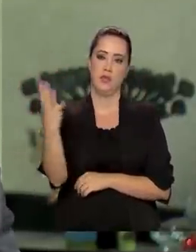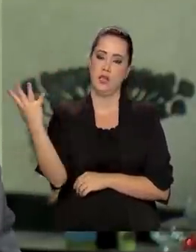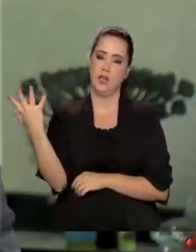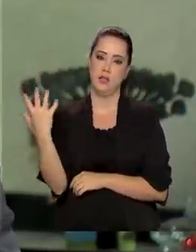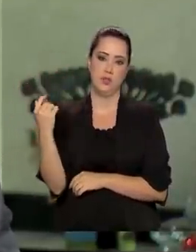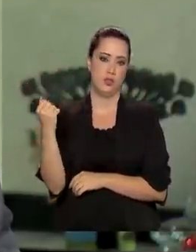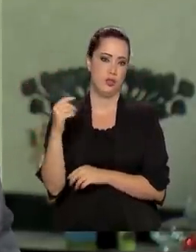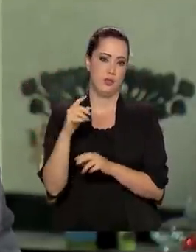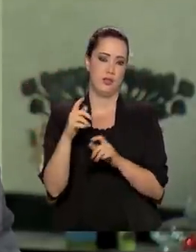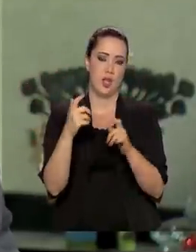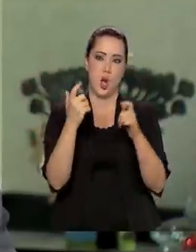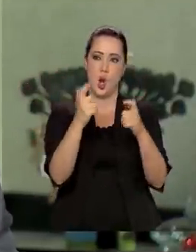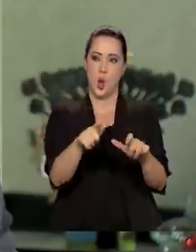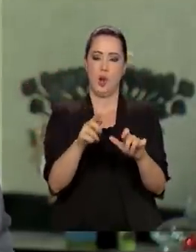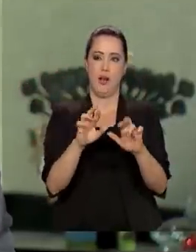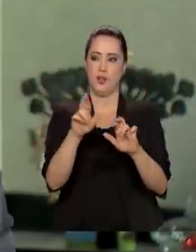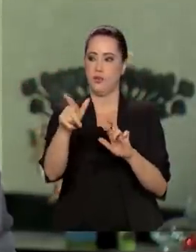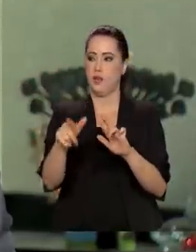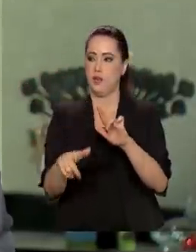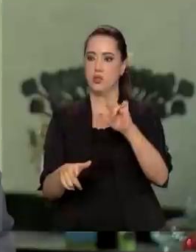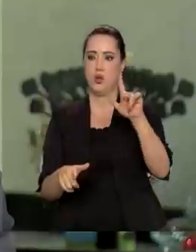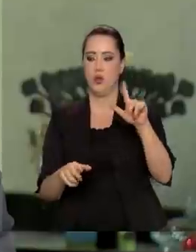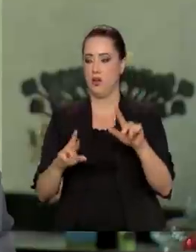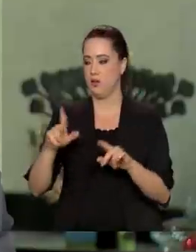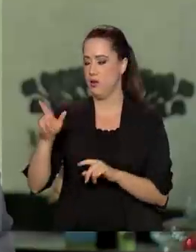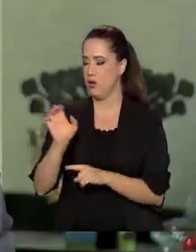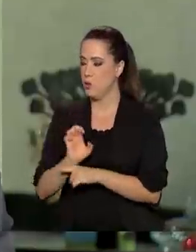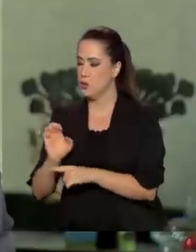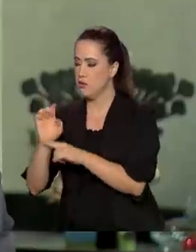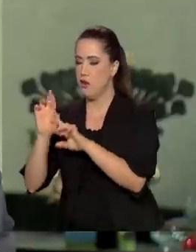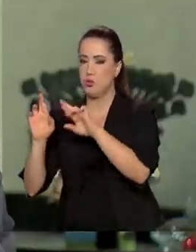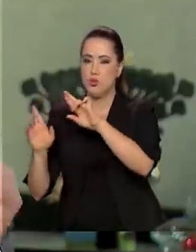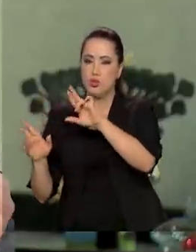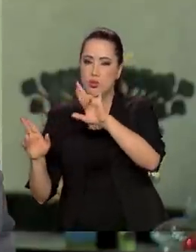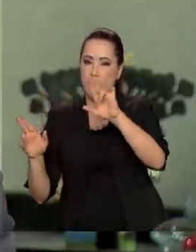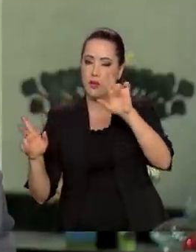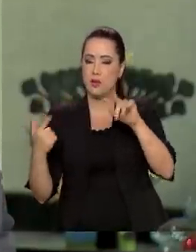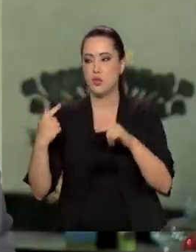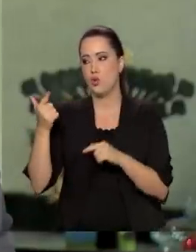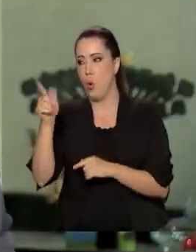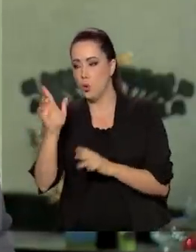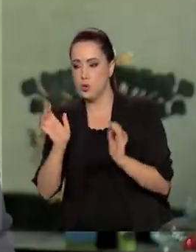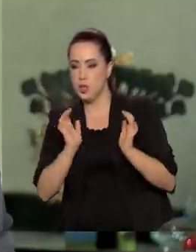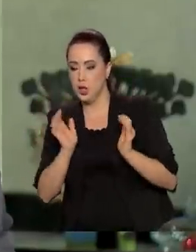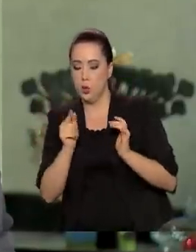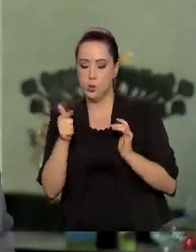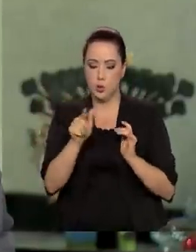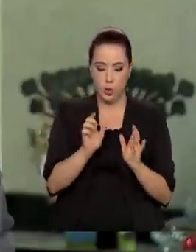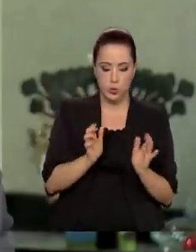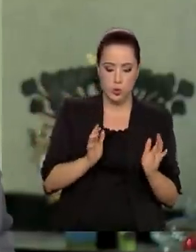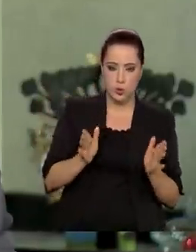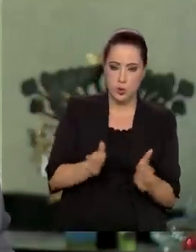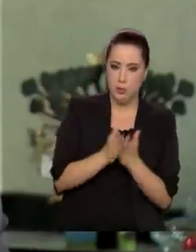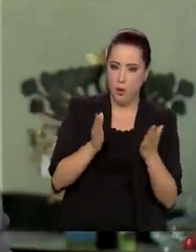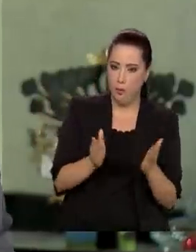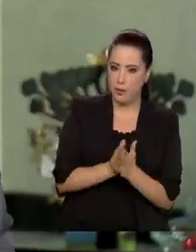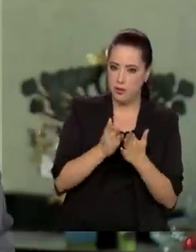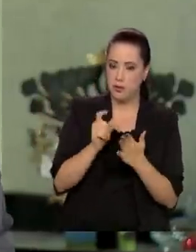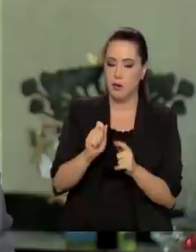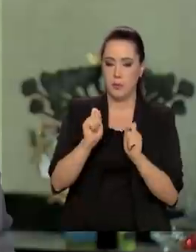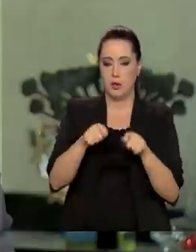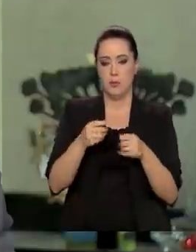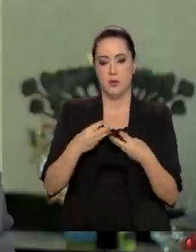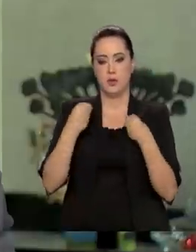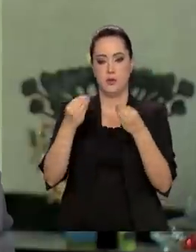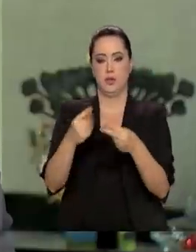dentro do Brasil, não sei se a gente pode dizer isso, mas os estados são muito diversos, tem estados mais ricos, estados mais pobres. A gente pode garantir